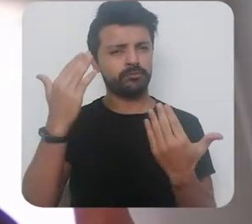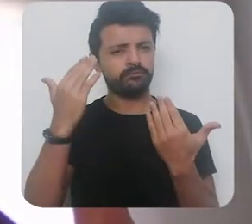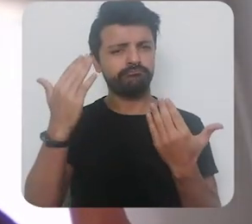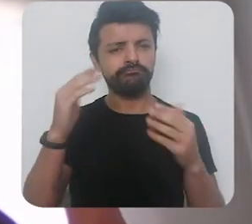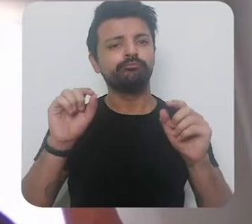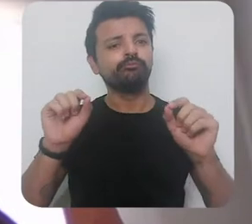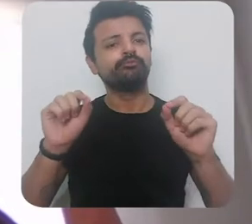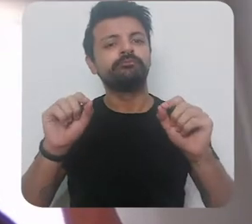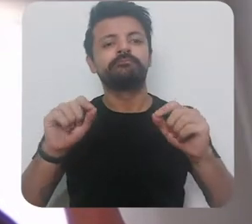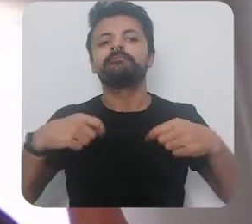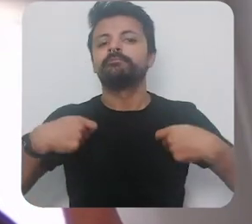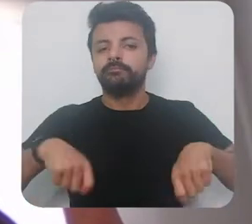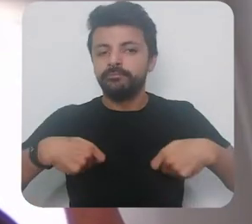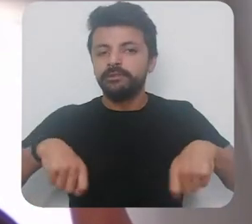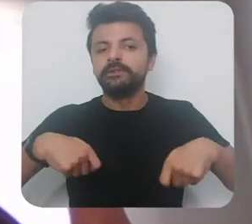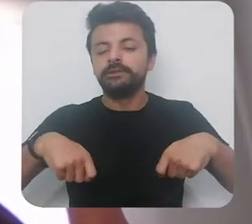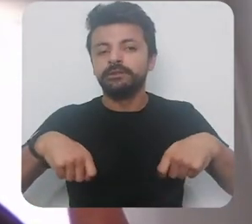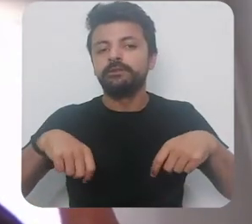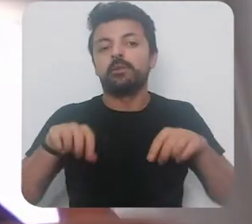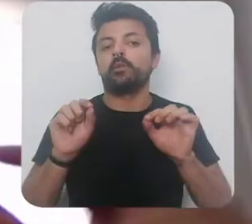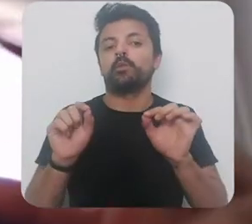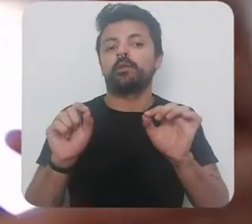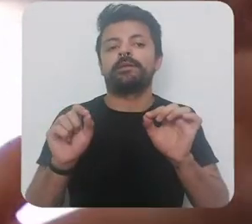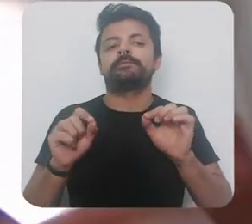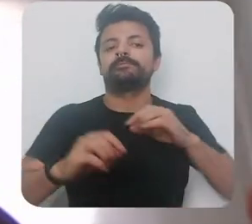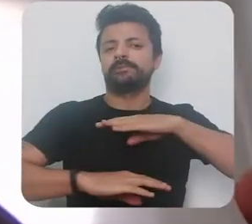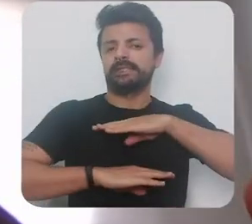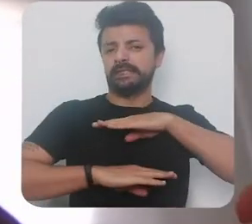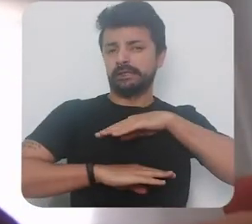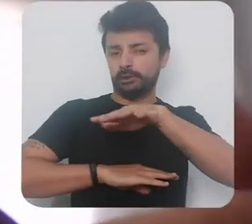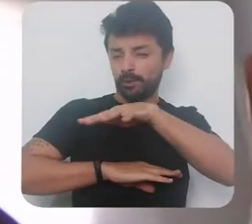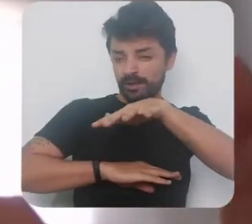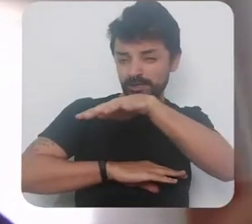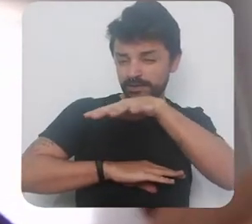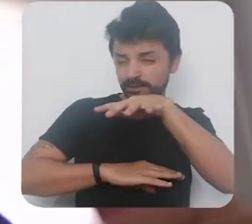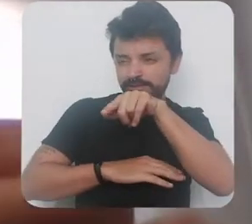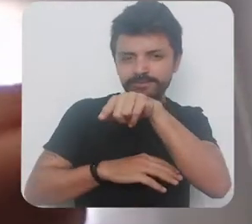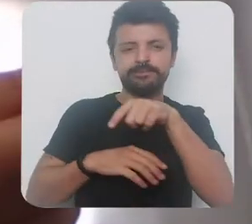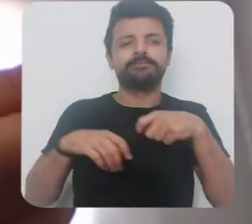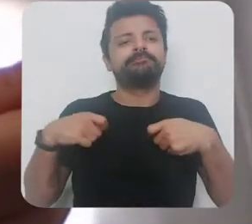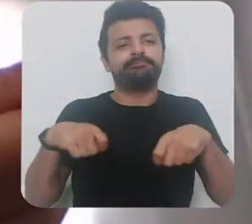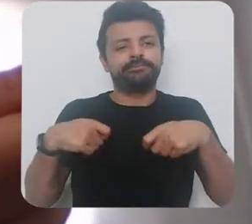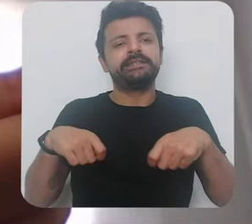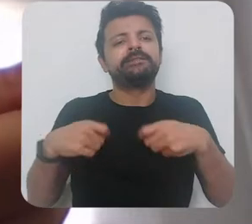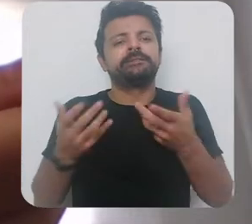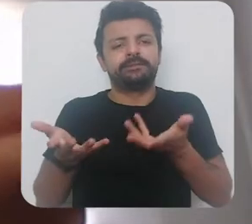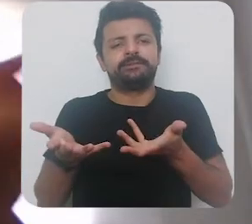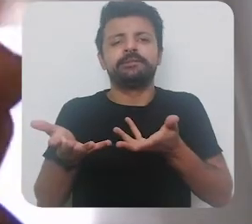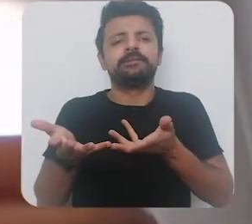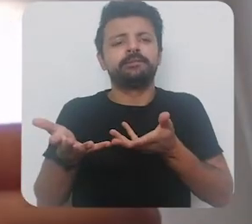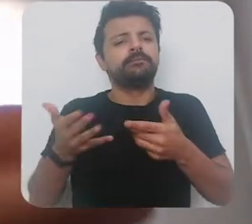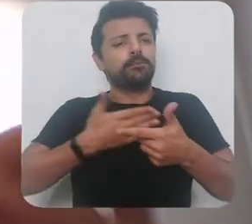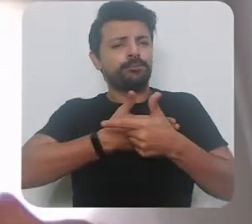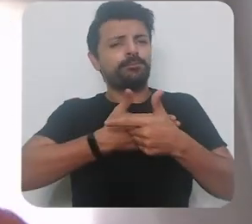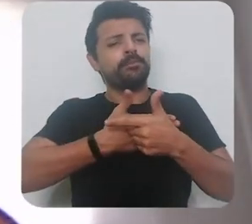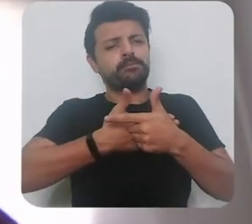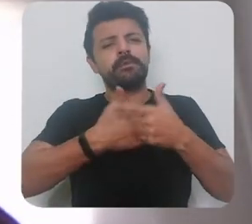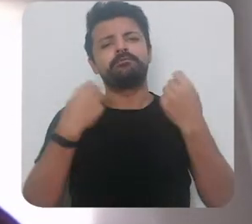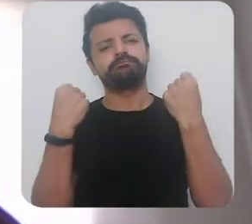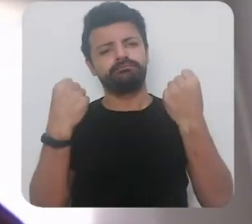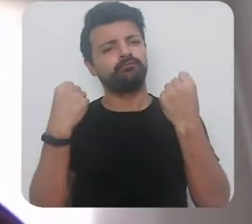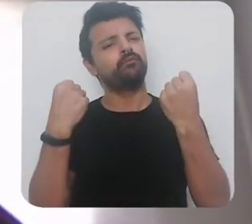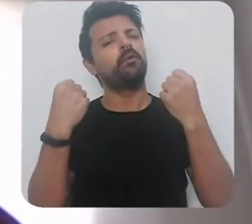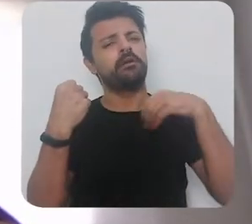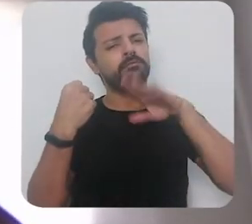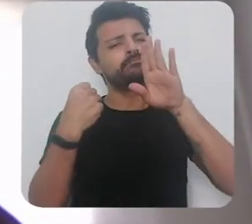é preciso numa situação como essa ter uma um papel mais forte